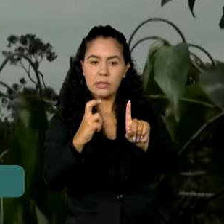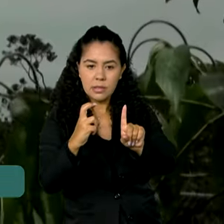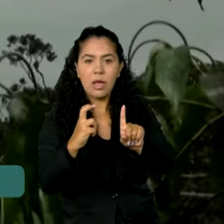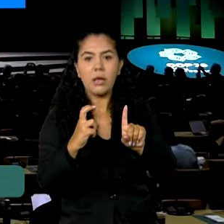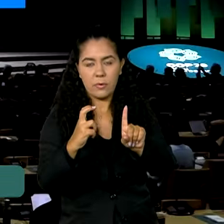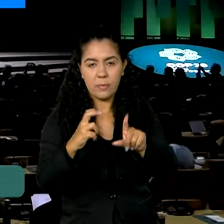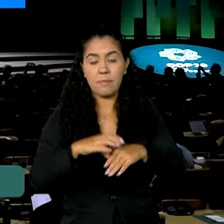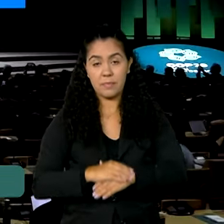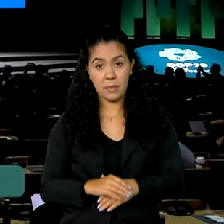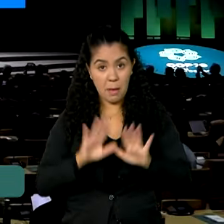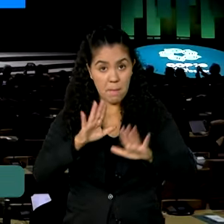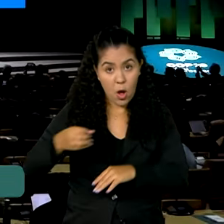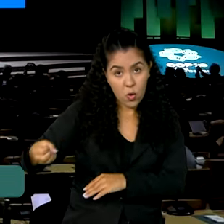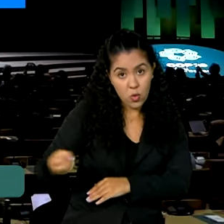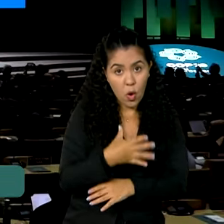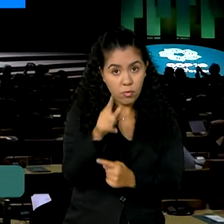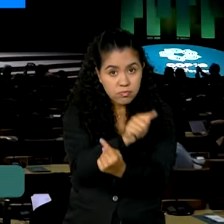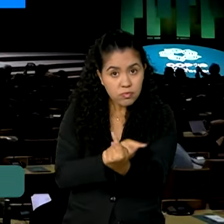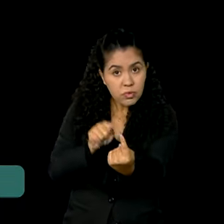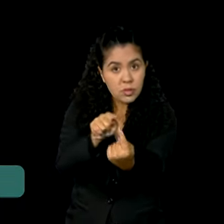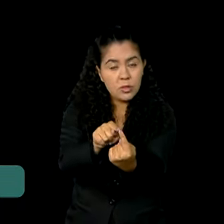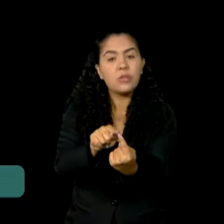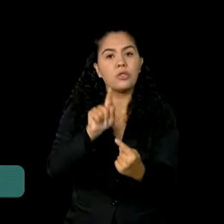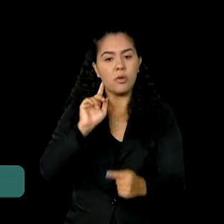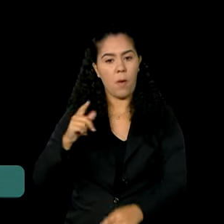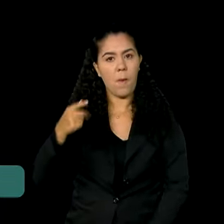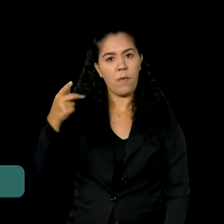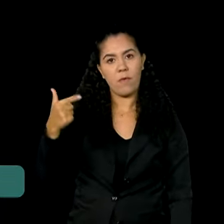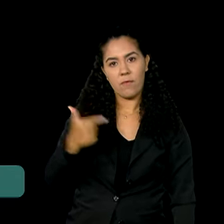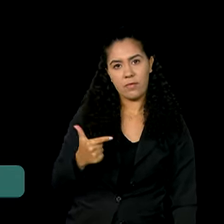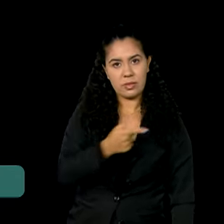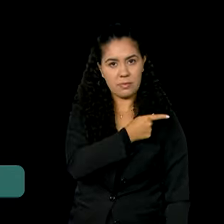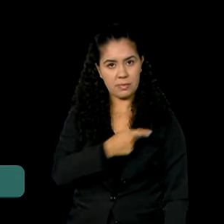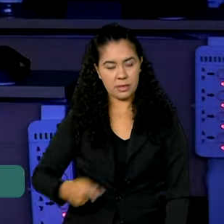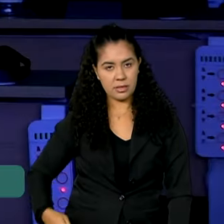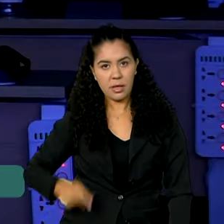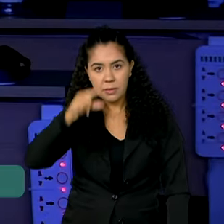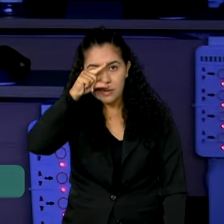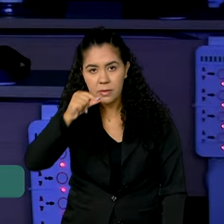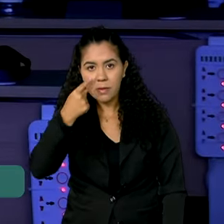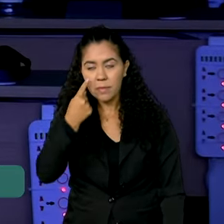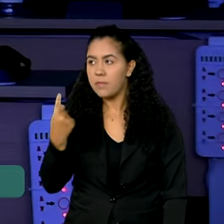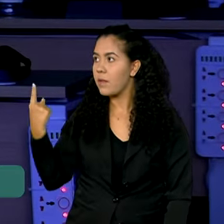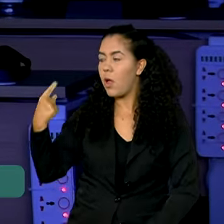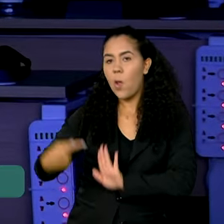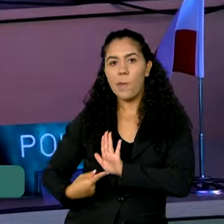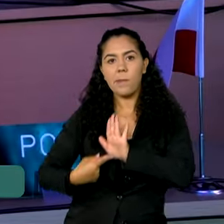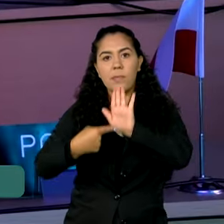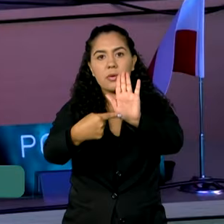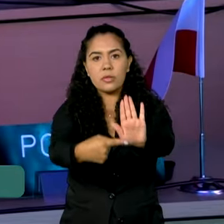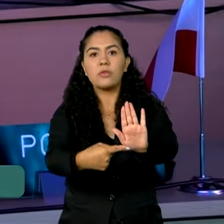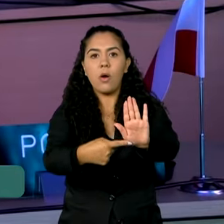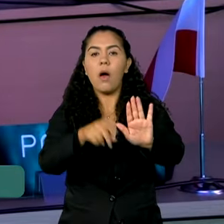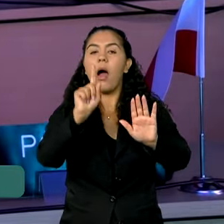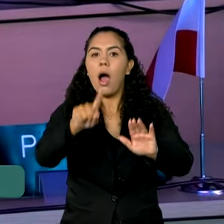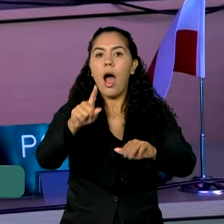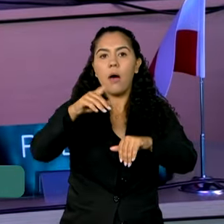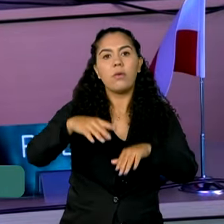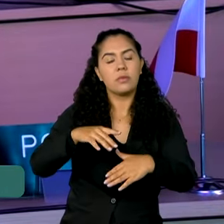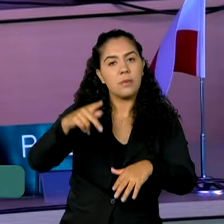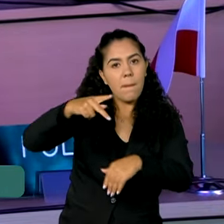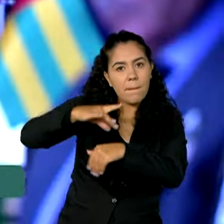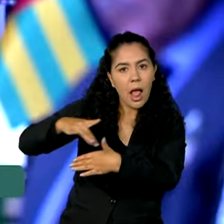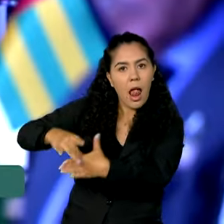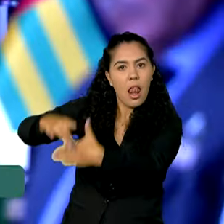-industrial. A nova meta foi apresentada pelo vice-presidente Geraldo Alckmin a líderes mundiais durante a